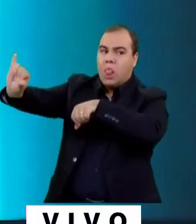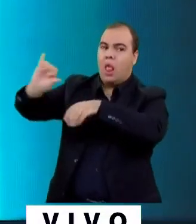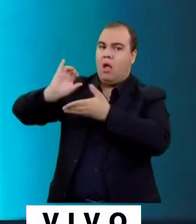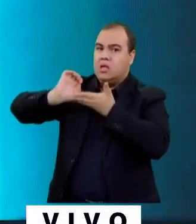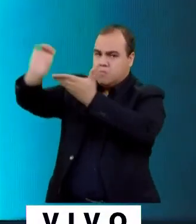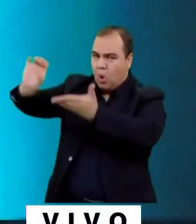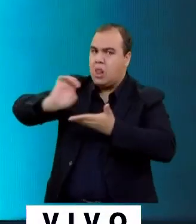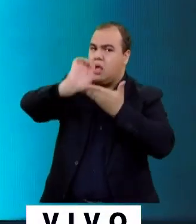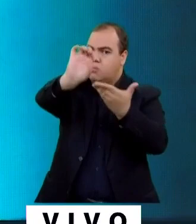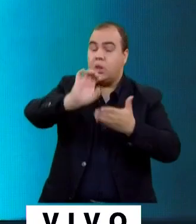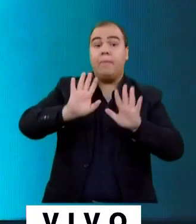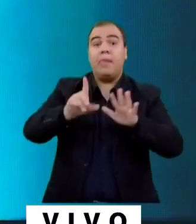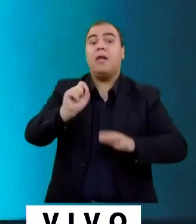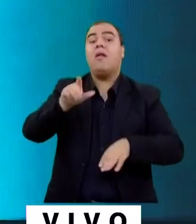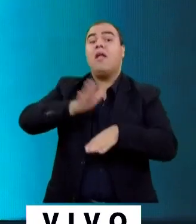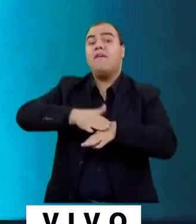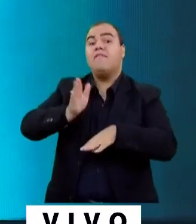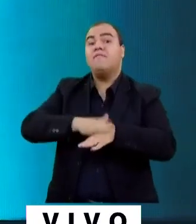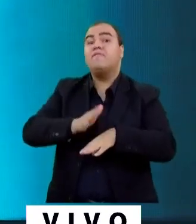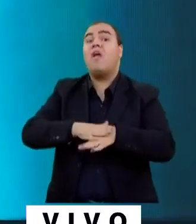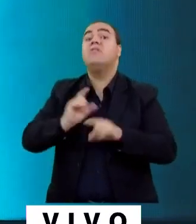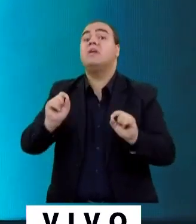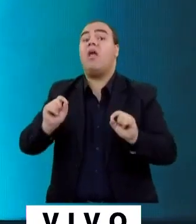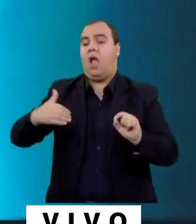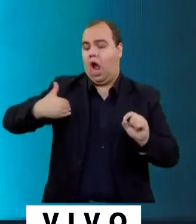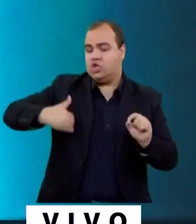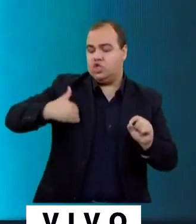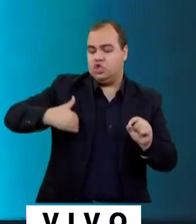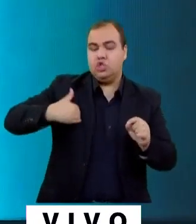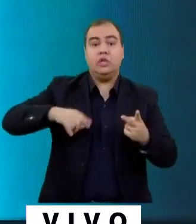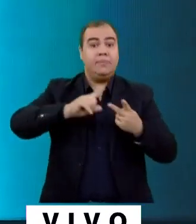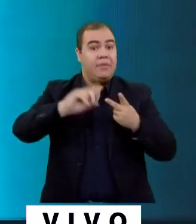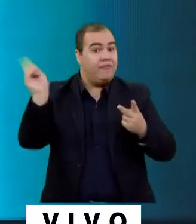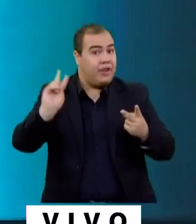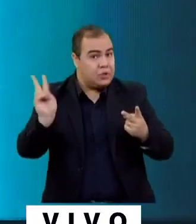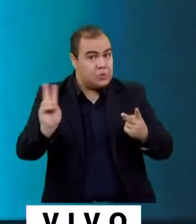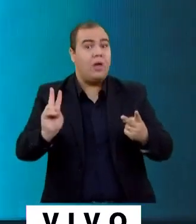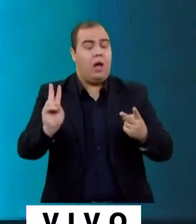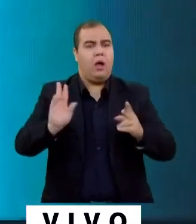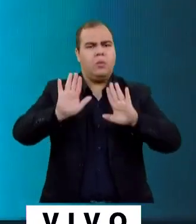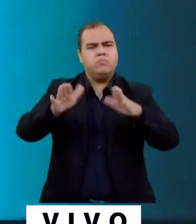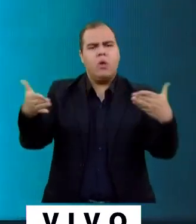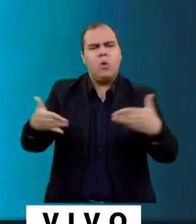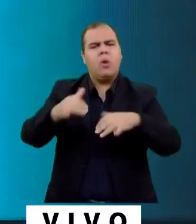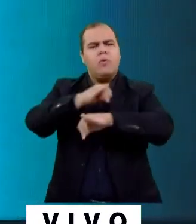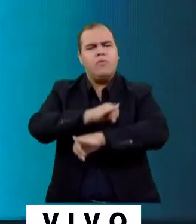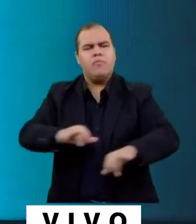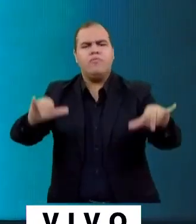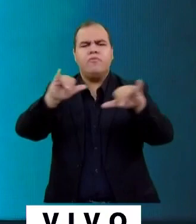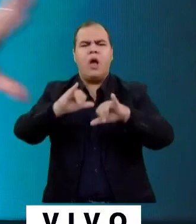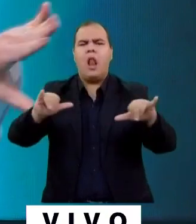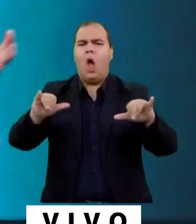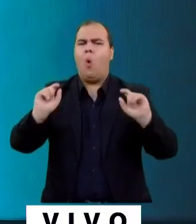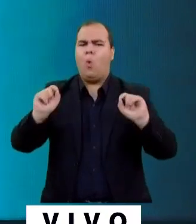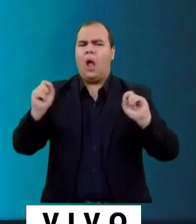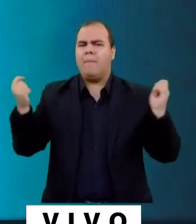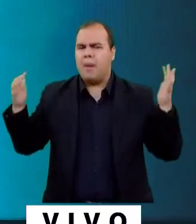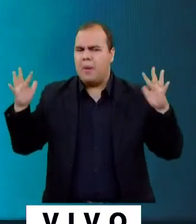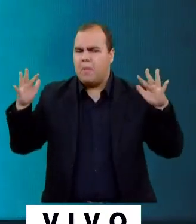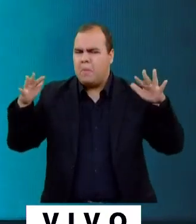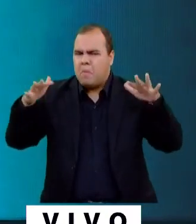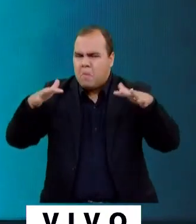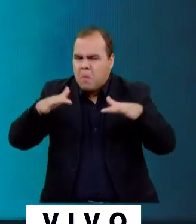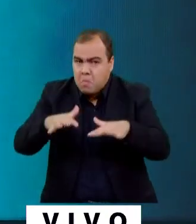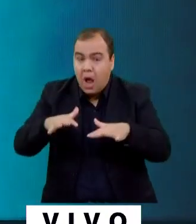foi a Argentina e Venezuela e foi desastroso. Mas eu vou aproveitar aqui para dizer algo fora desse